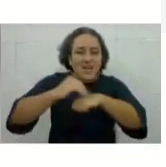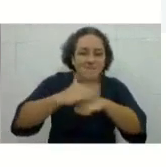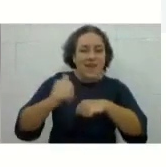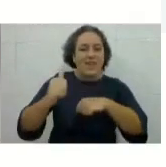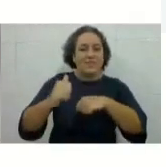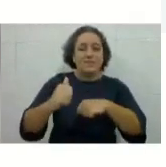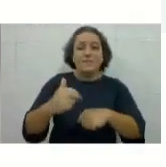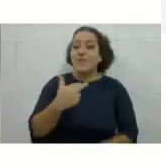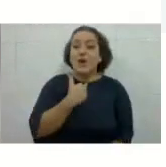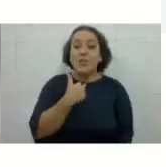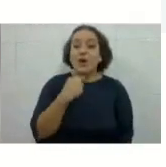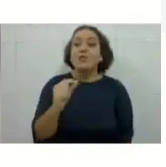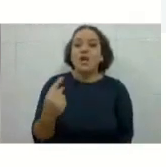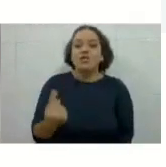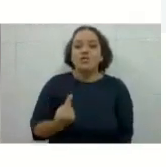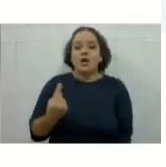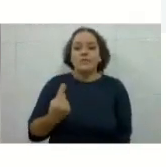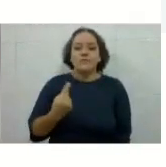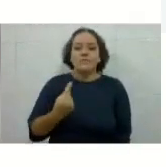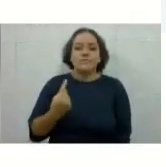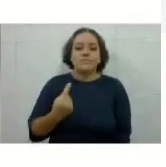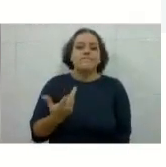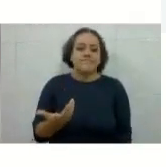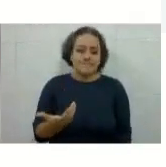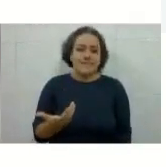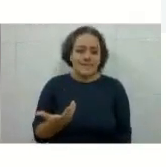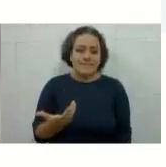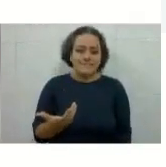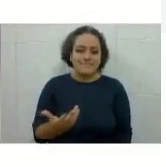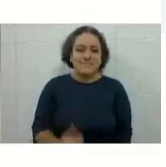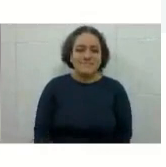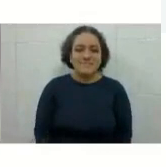tá bom? Pode passar, por favor, Alessandro.